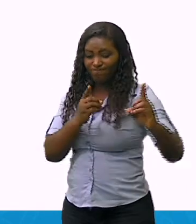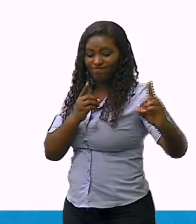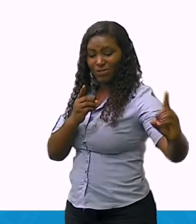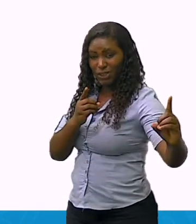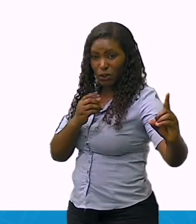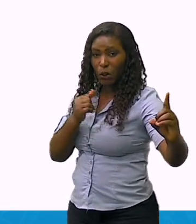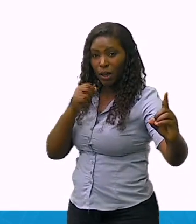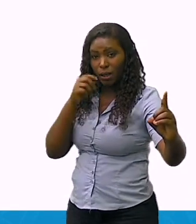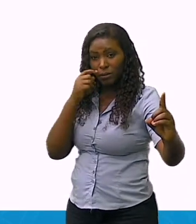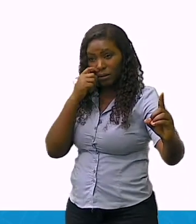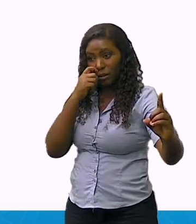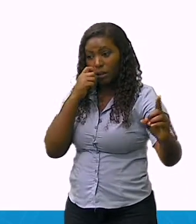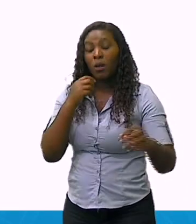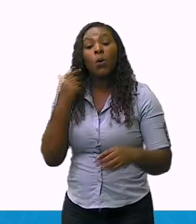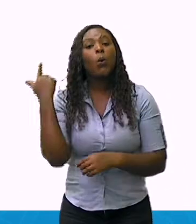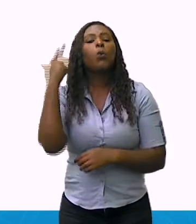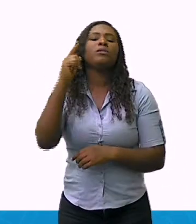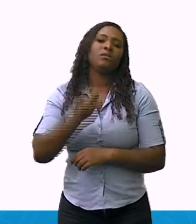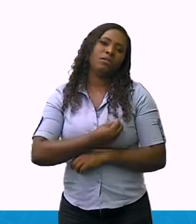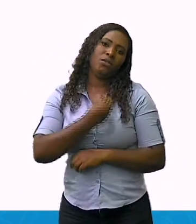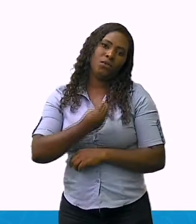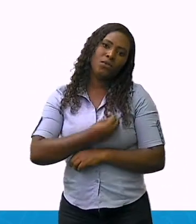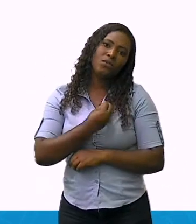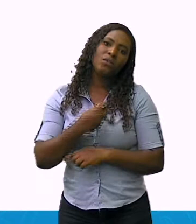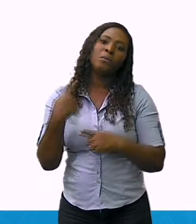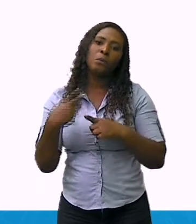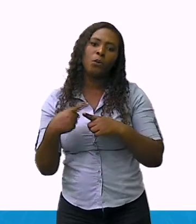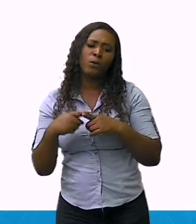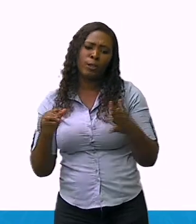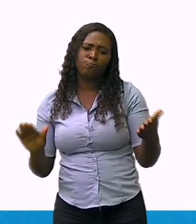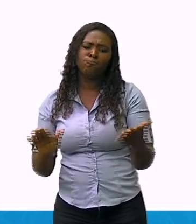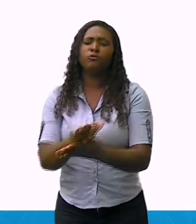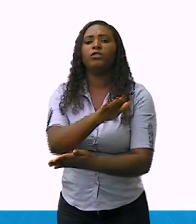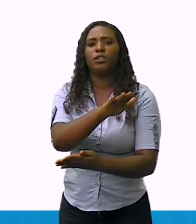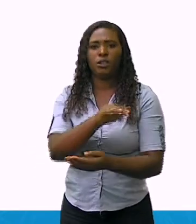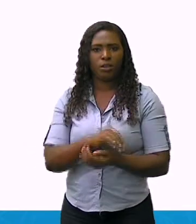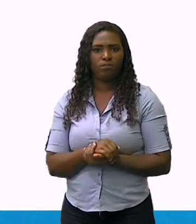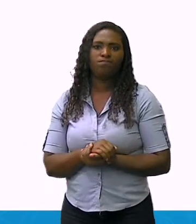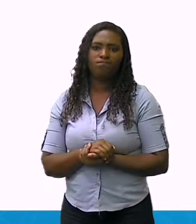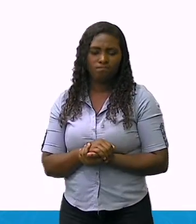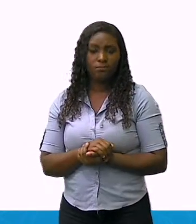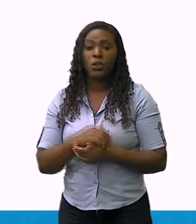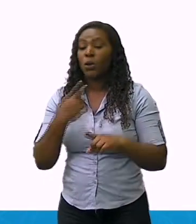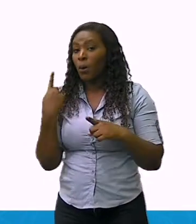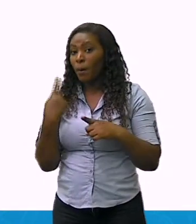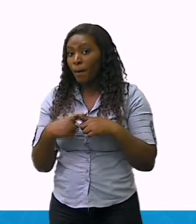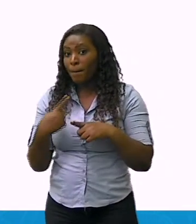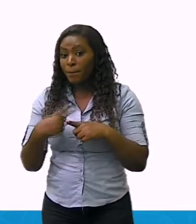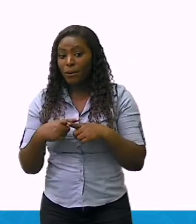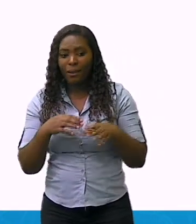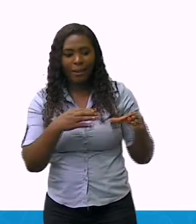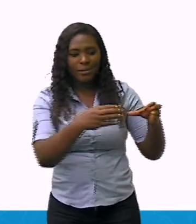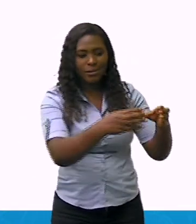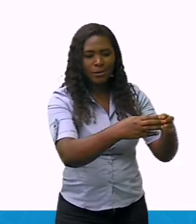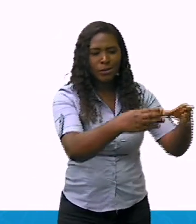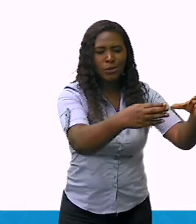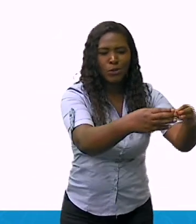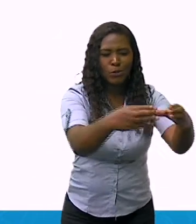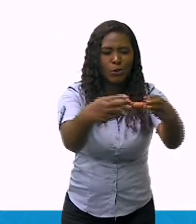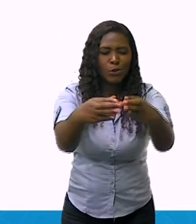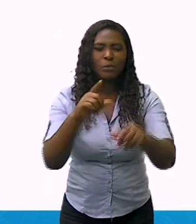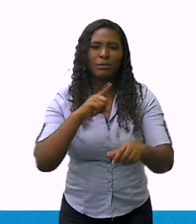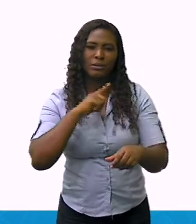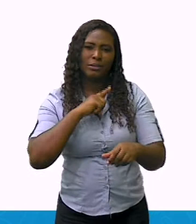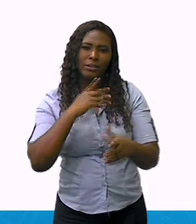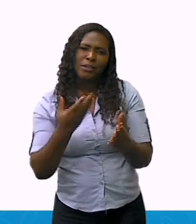a sobrevivência dos quilombolas, pois estes grupos, organizados com todas